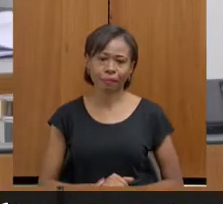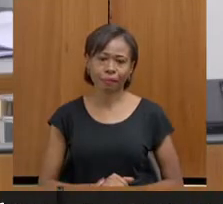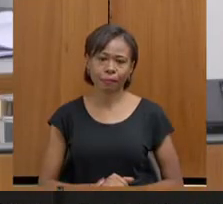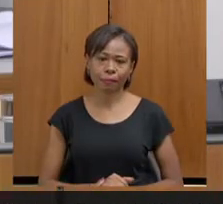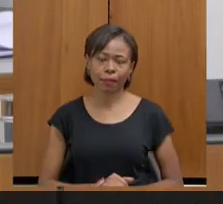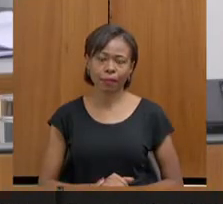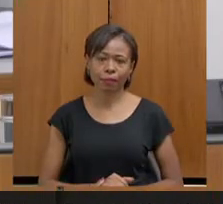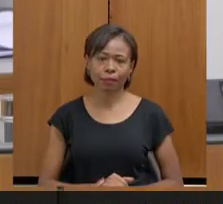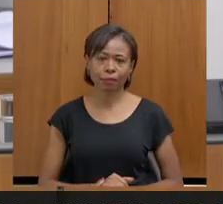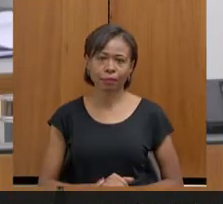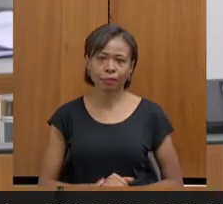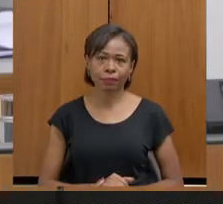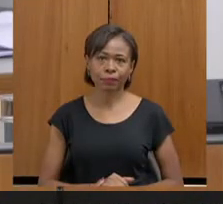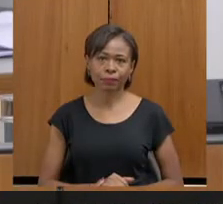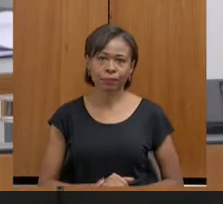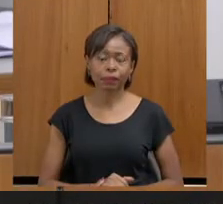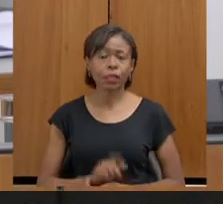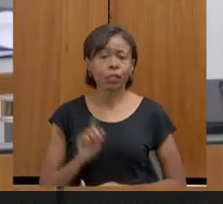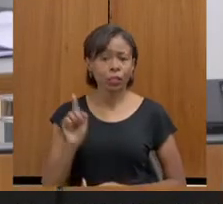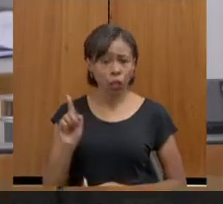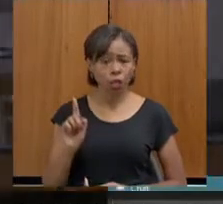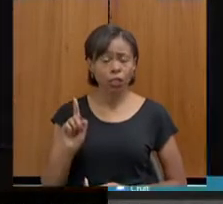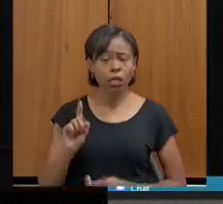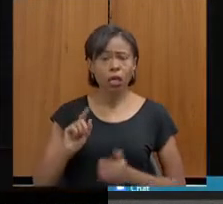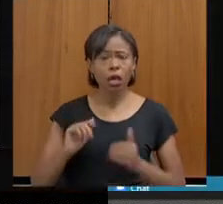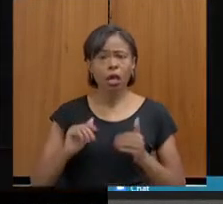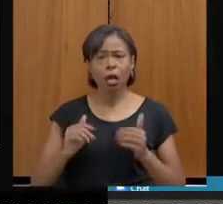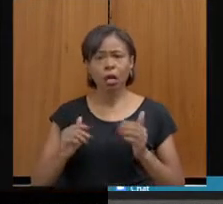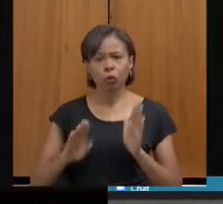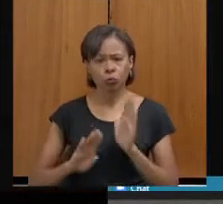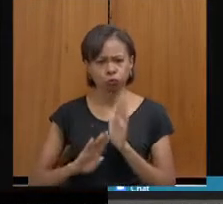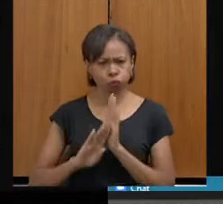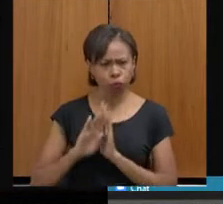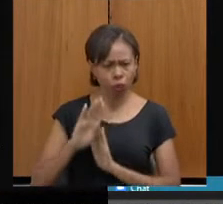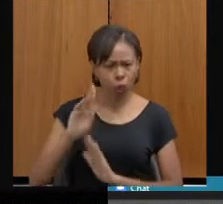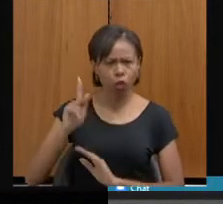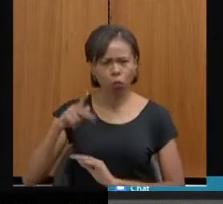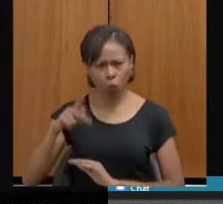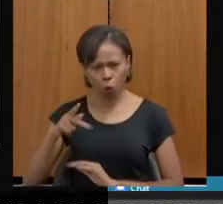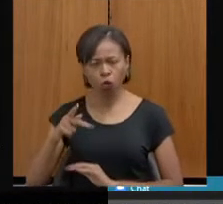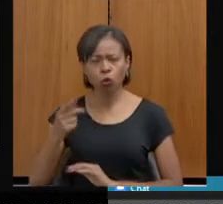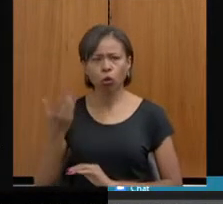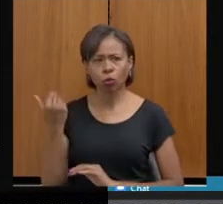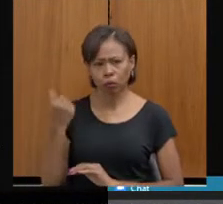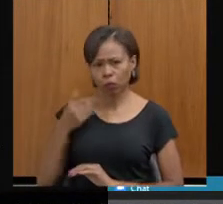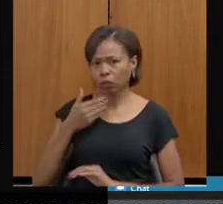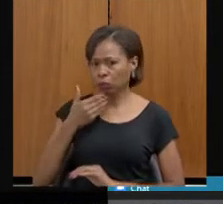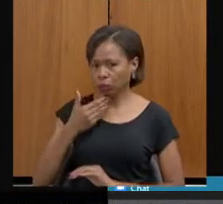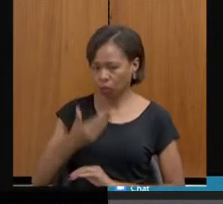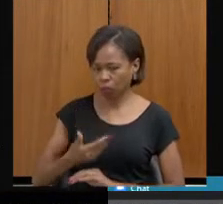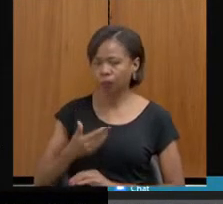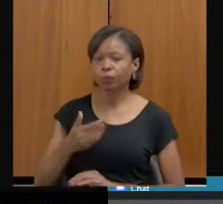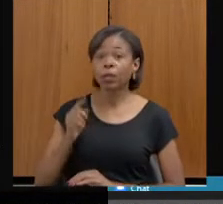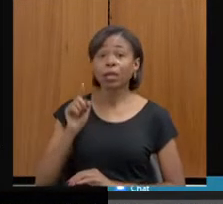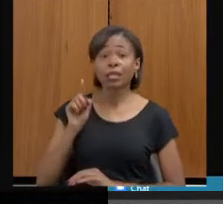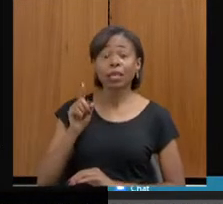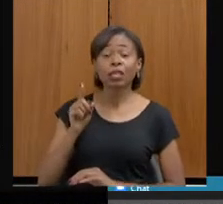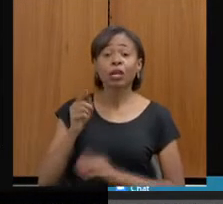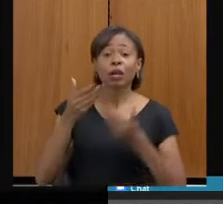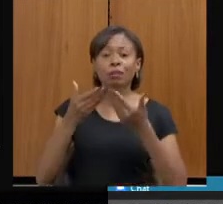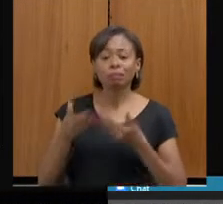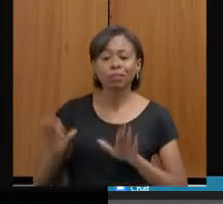Desde que a gente soltou essa classificação no final do ano, então, nesse ano, nós tivemos uma reinauguração dessas quatro